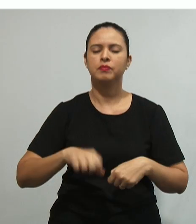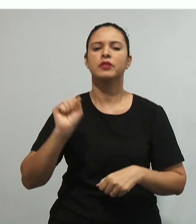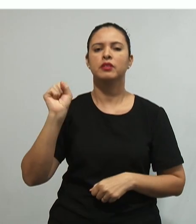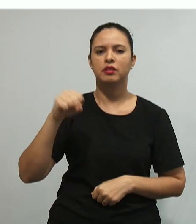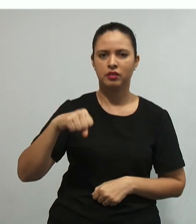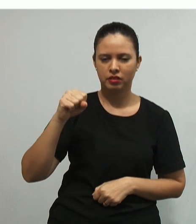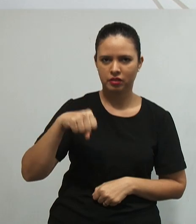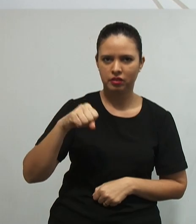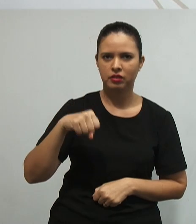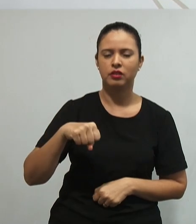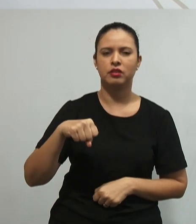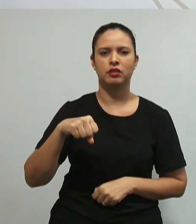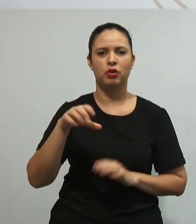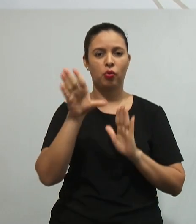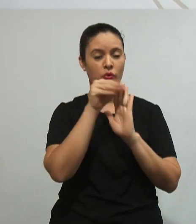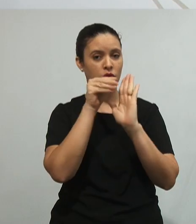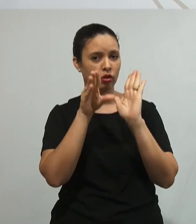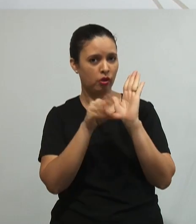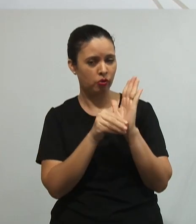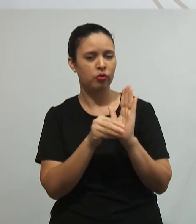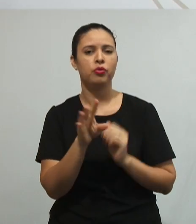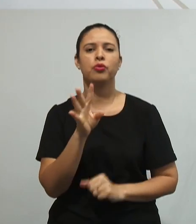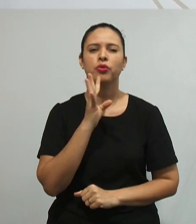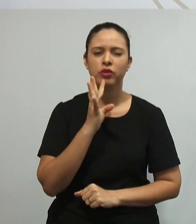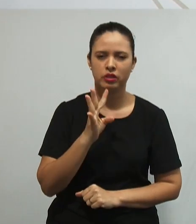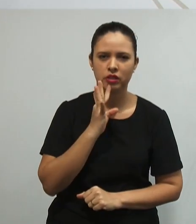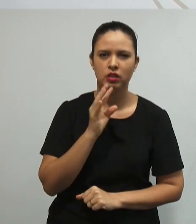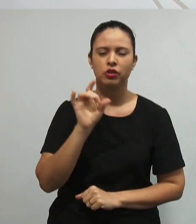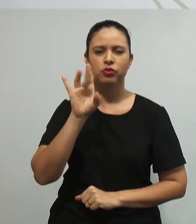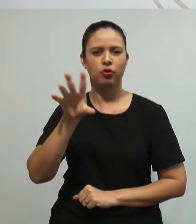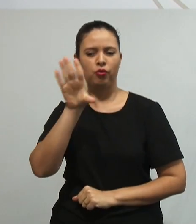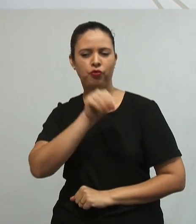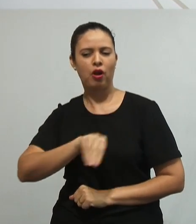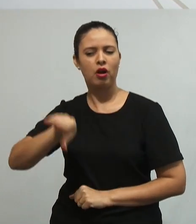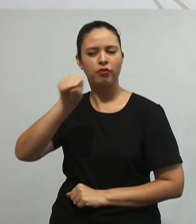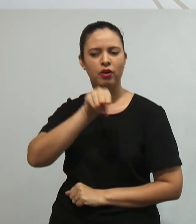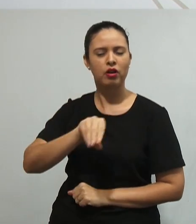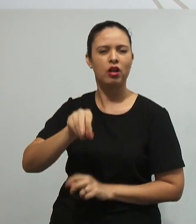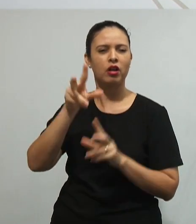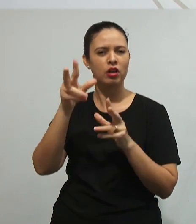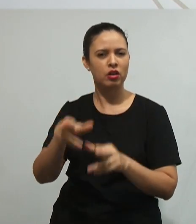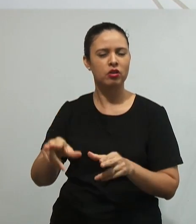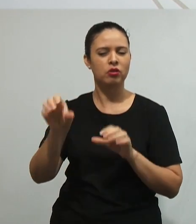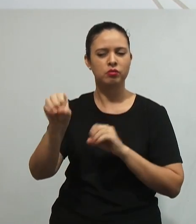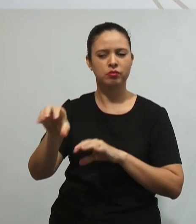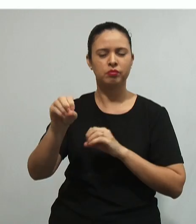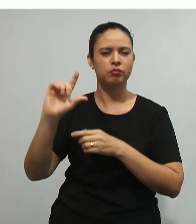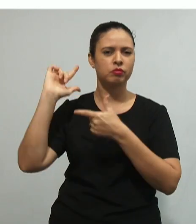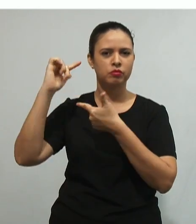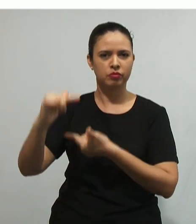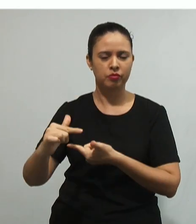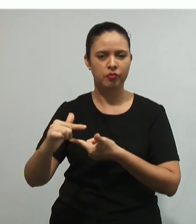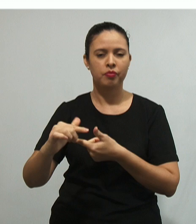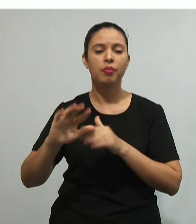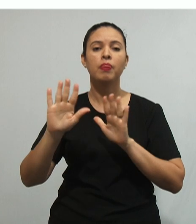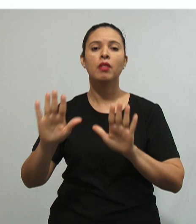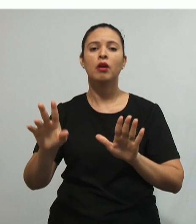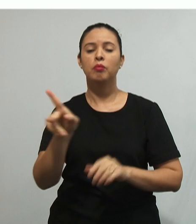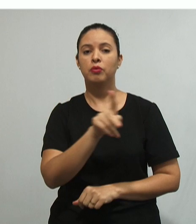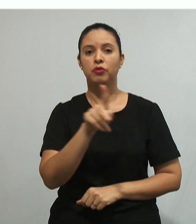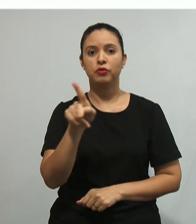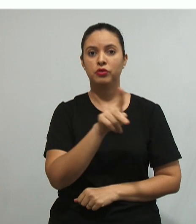não mais para narrar, para dissertar, como acontece no ensino tradicional. O professor domina o conteúdo, né, para